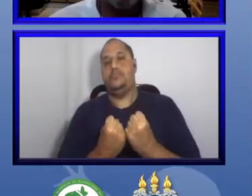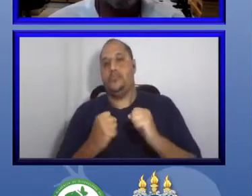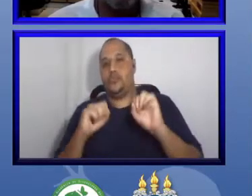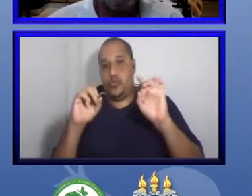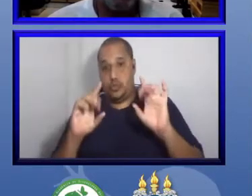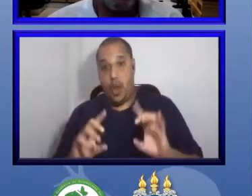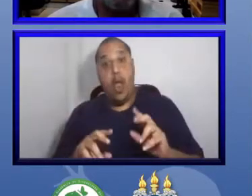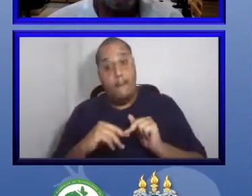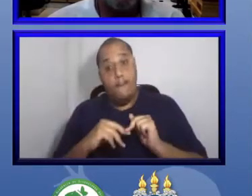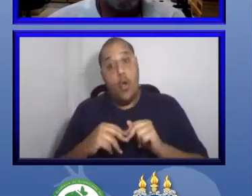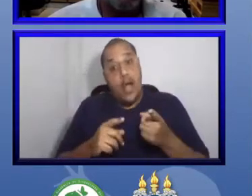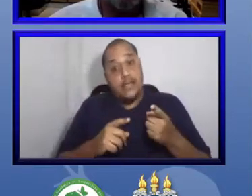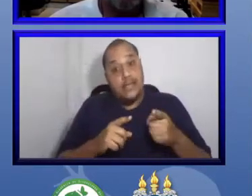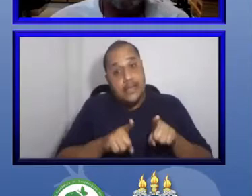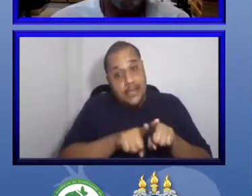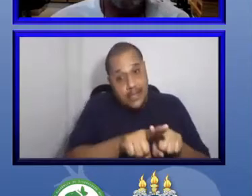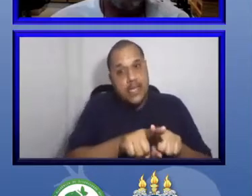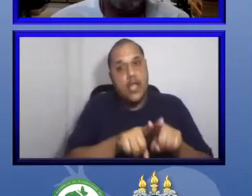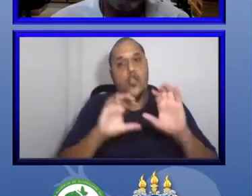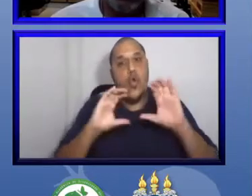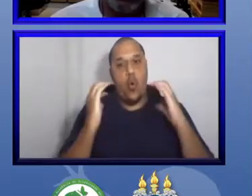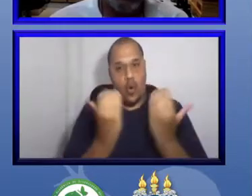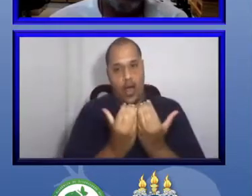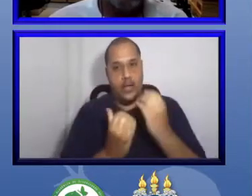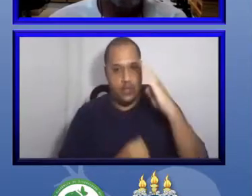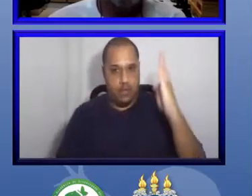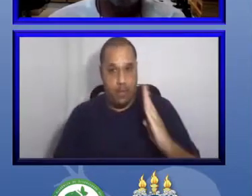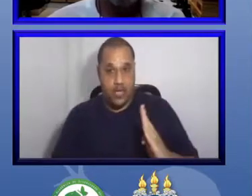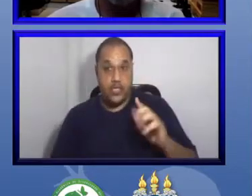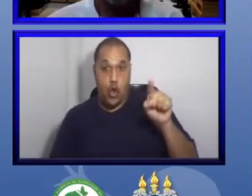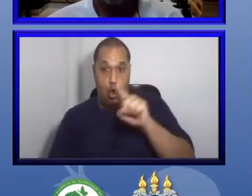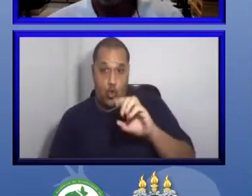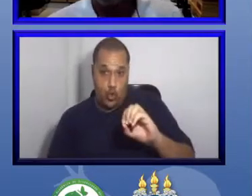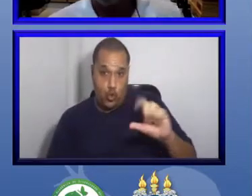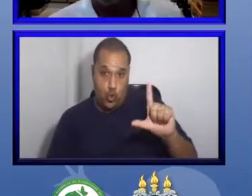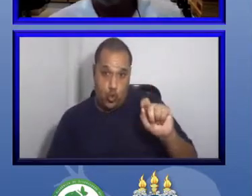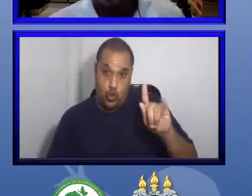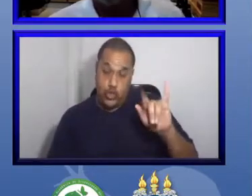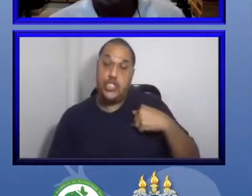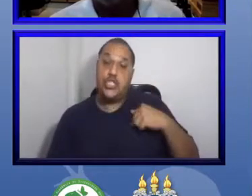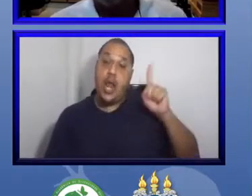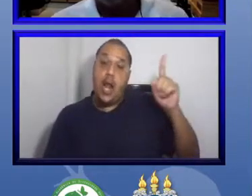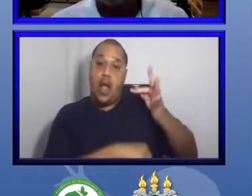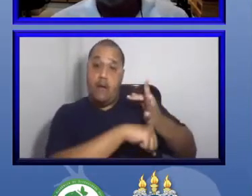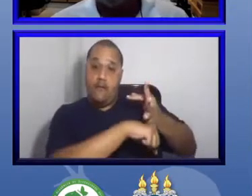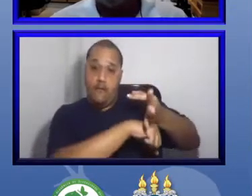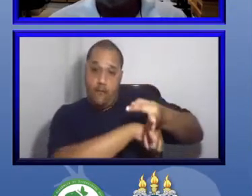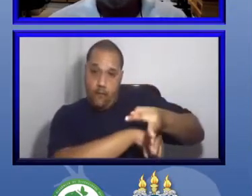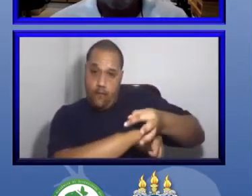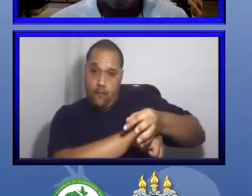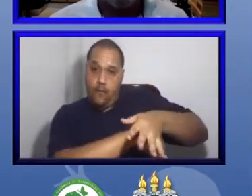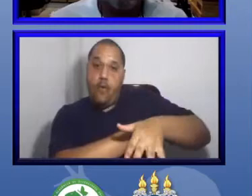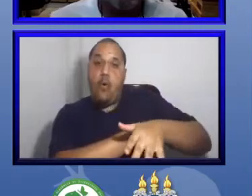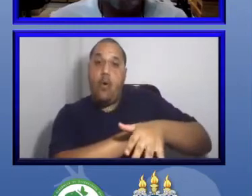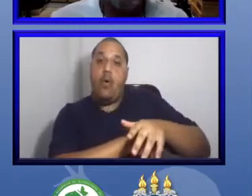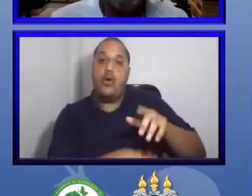Brasileiro de Zoologia em Foz de Iguaçu, quando foram